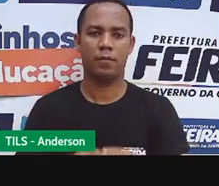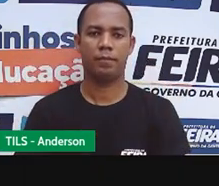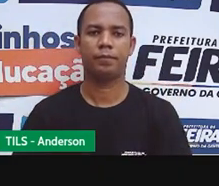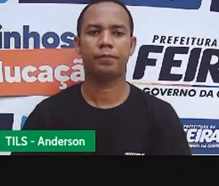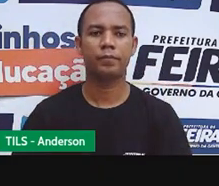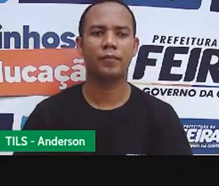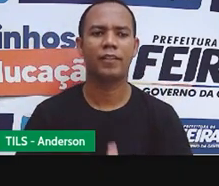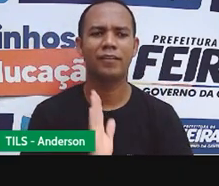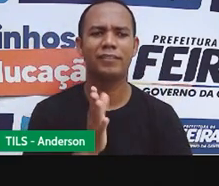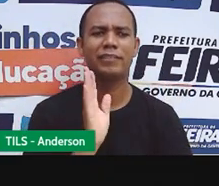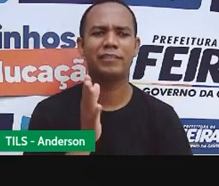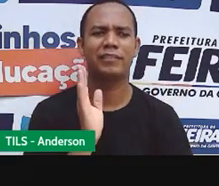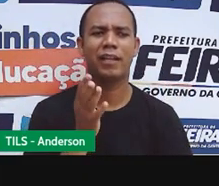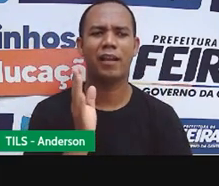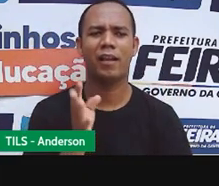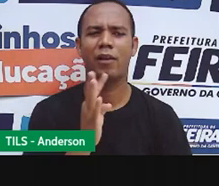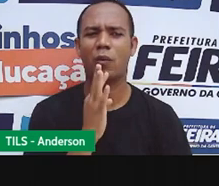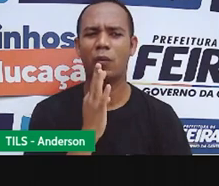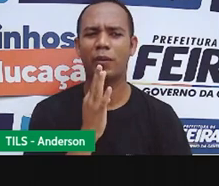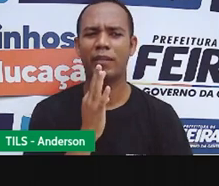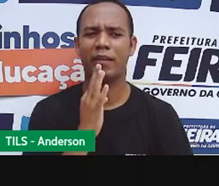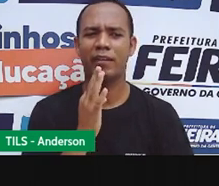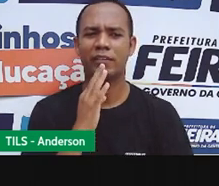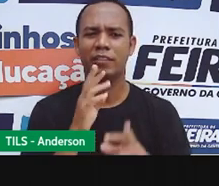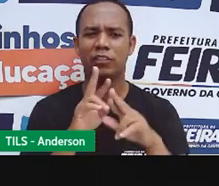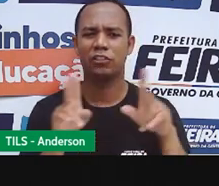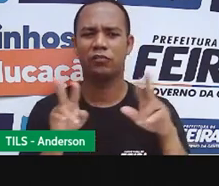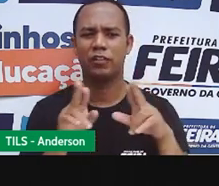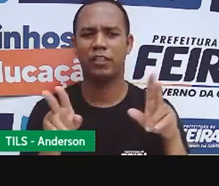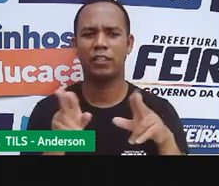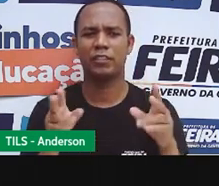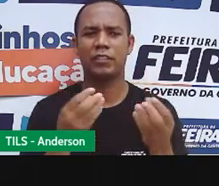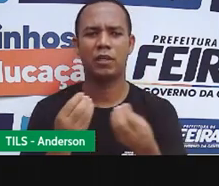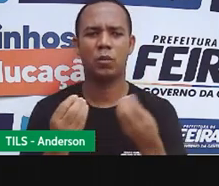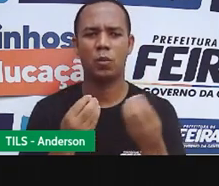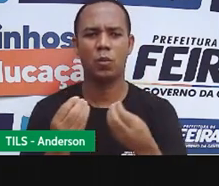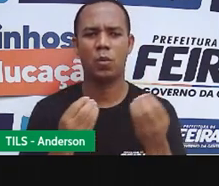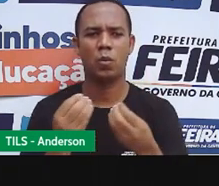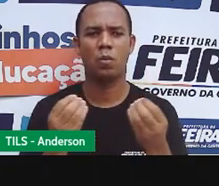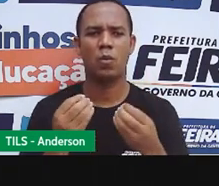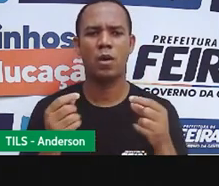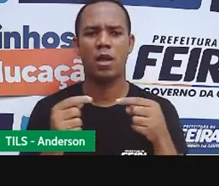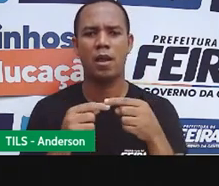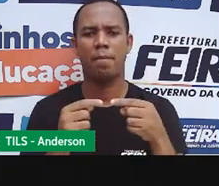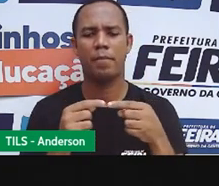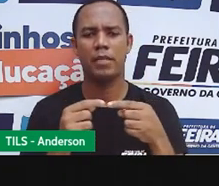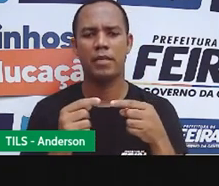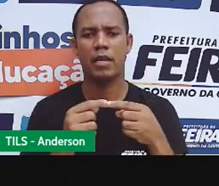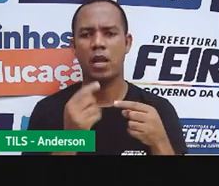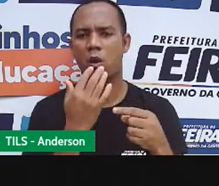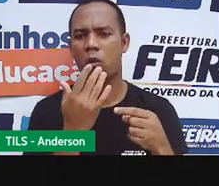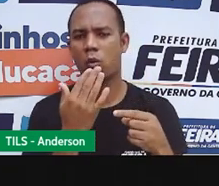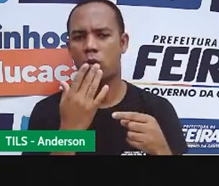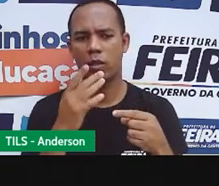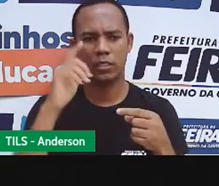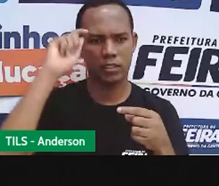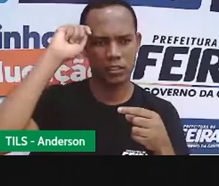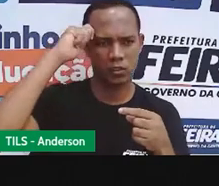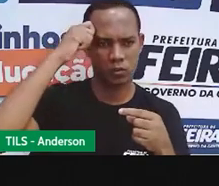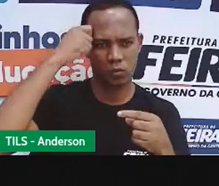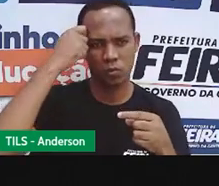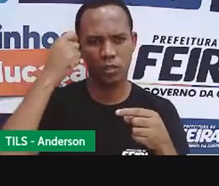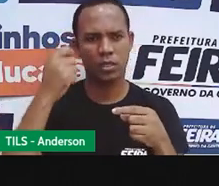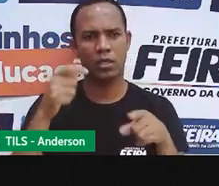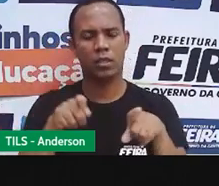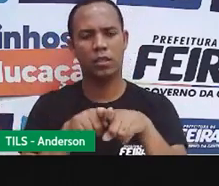Você já sabe que pode sentir a diferença da absorção de calor em objetos de cores claras e de cores. Na última